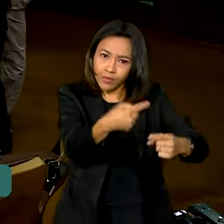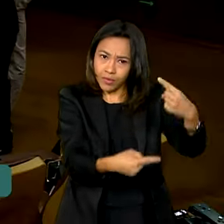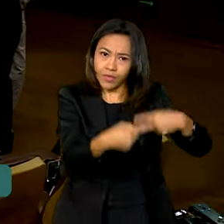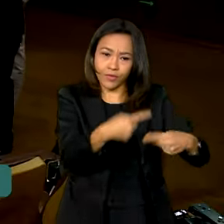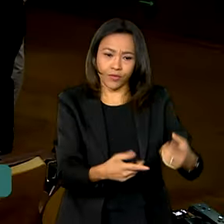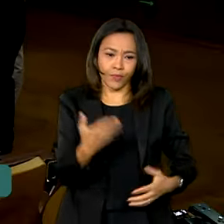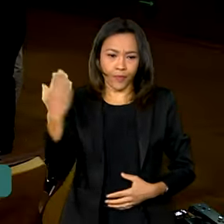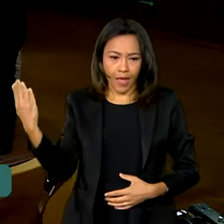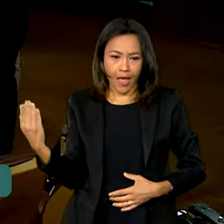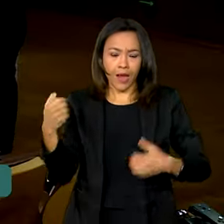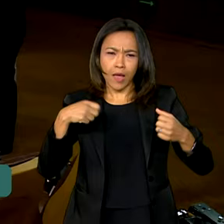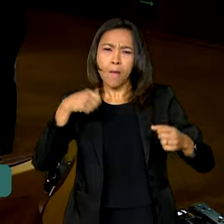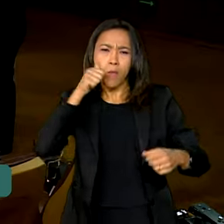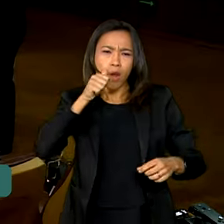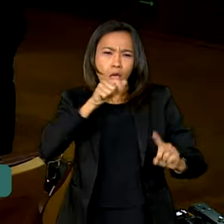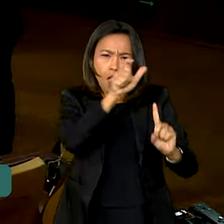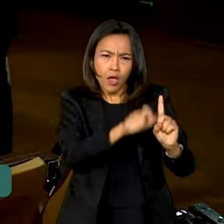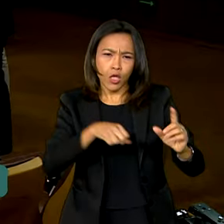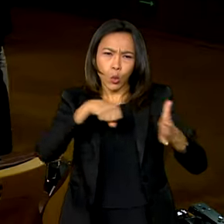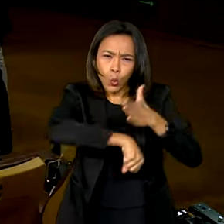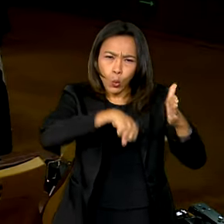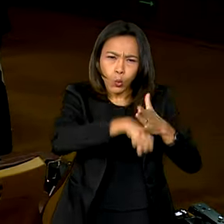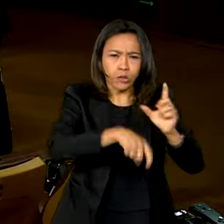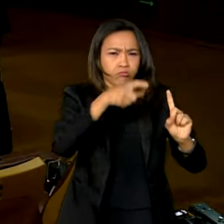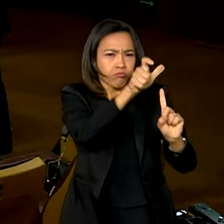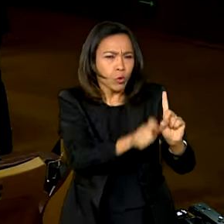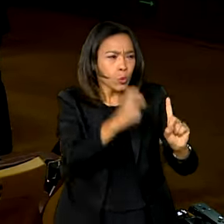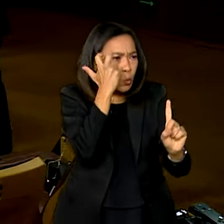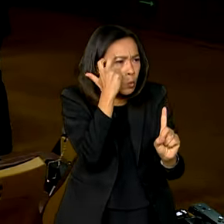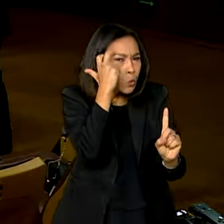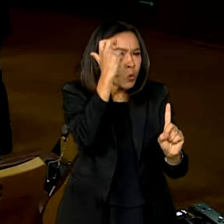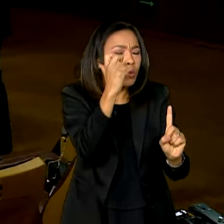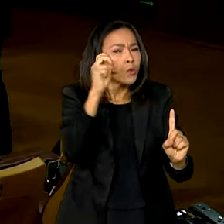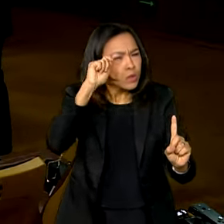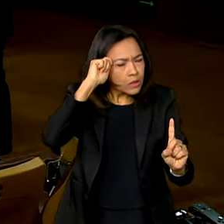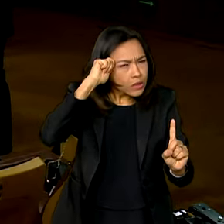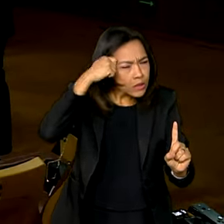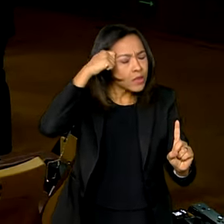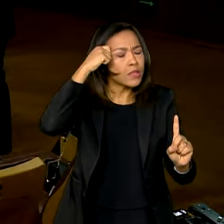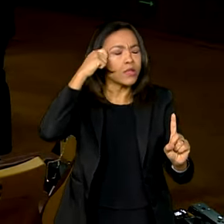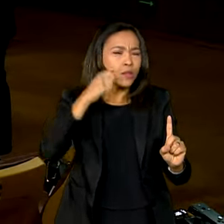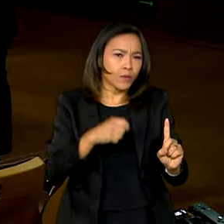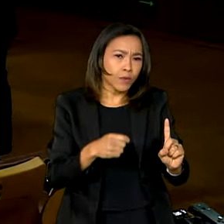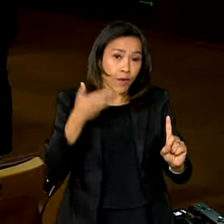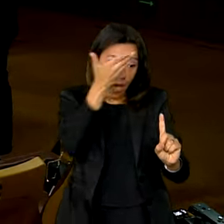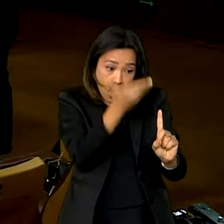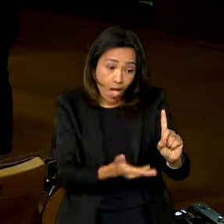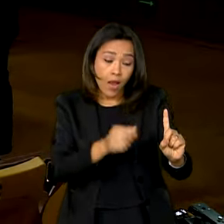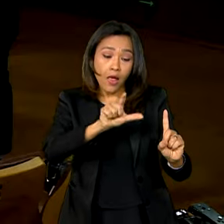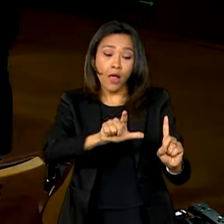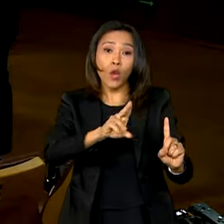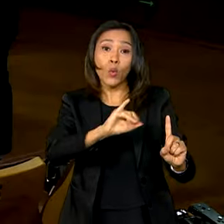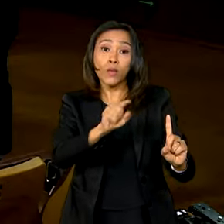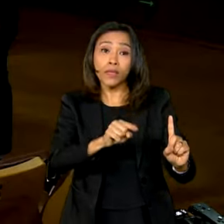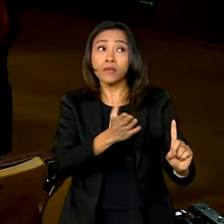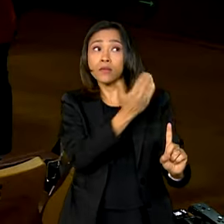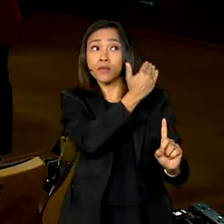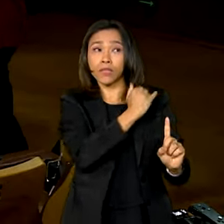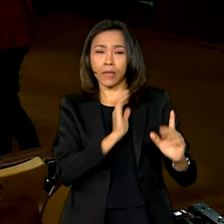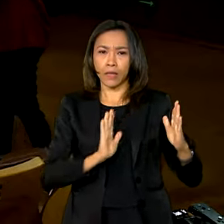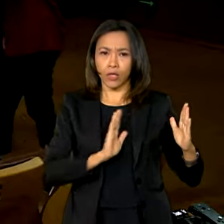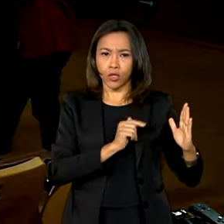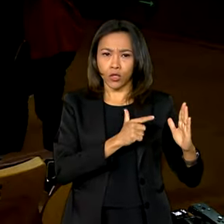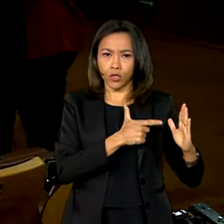Ativista e uma das principais intelectuais do pensamento negro contemporâneo, Luísa Bairros foi ministra entre